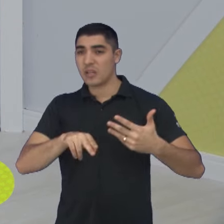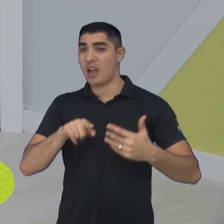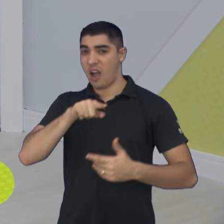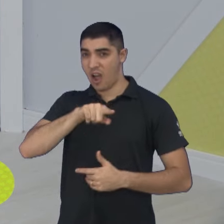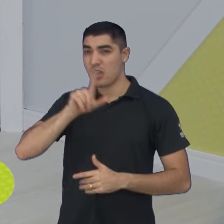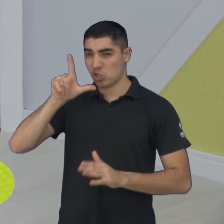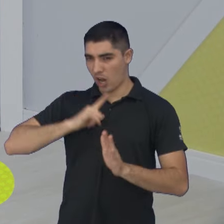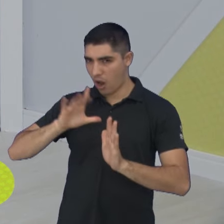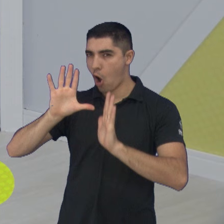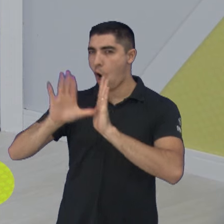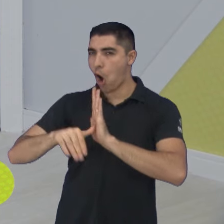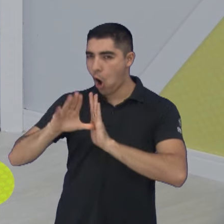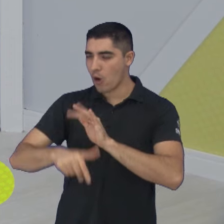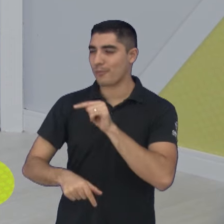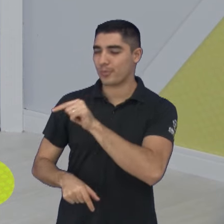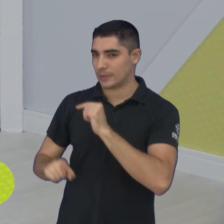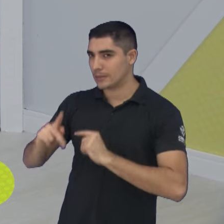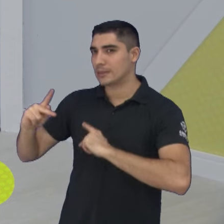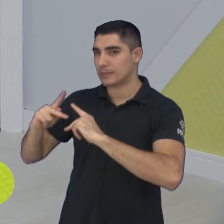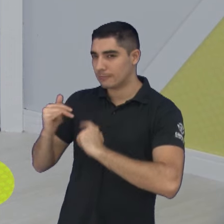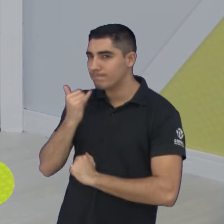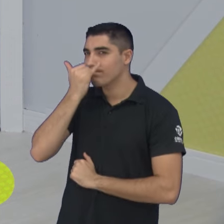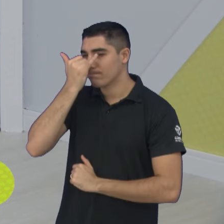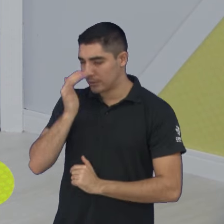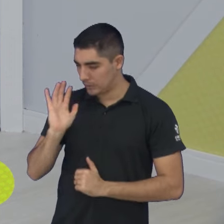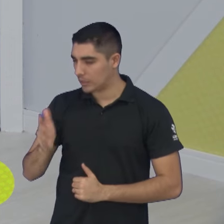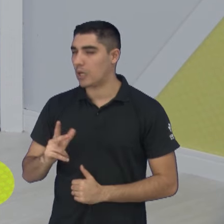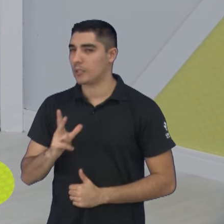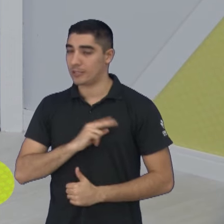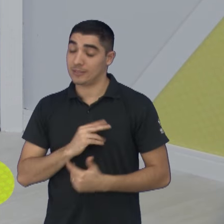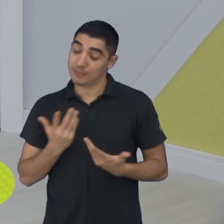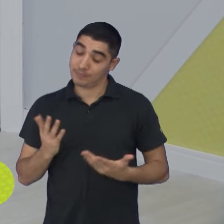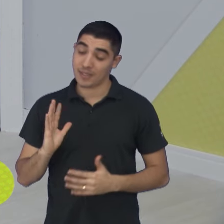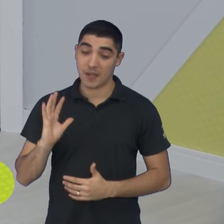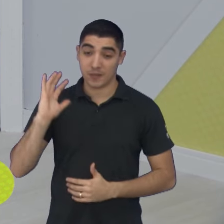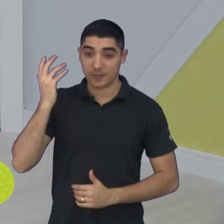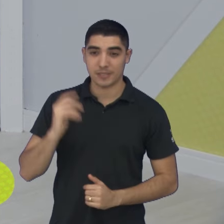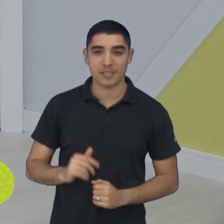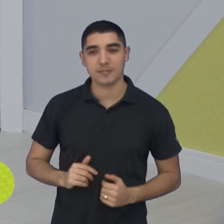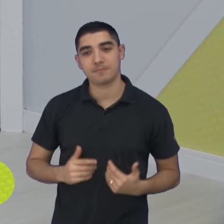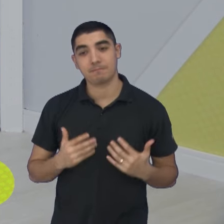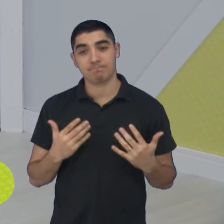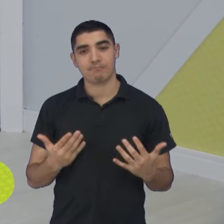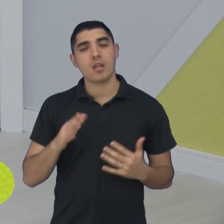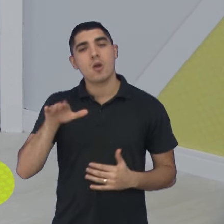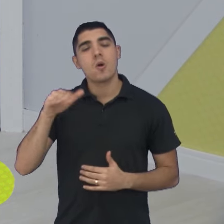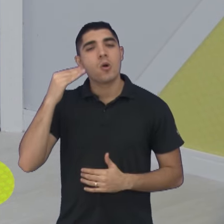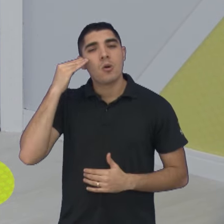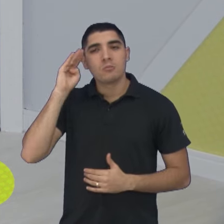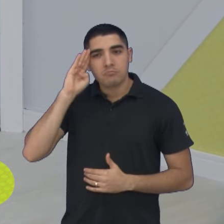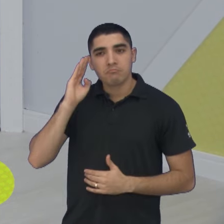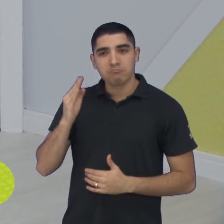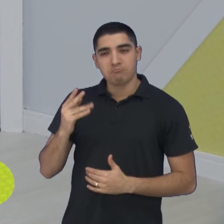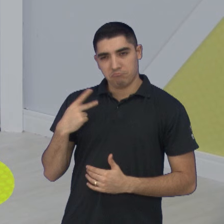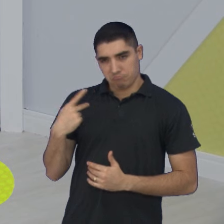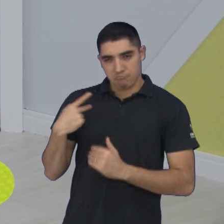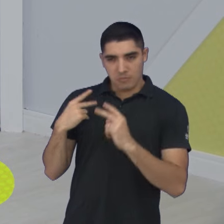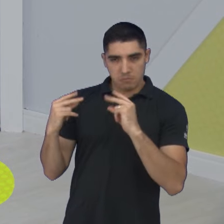São José futsal, mas faz parte, acontece. E, Brunão, a gente vinha falando aqui, né, que